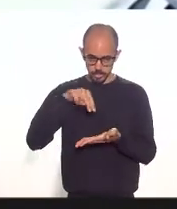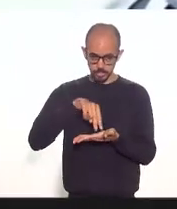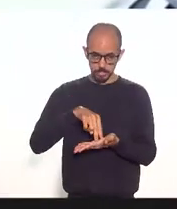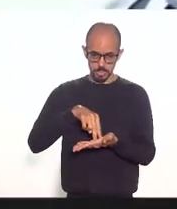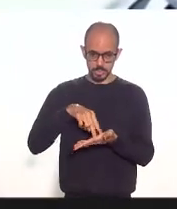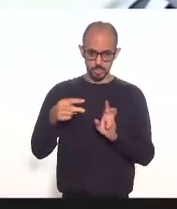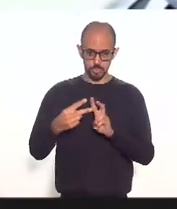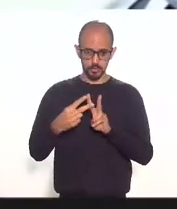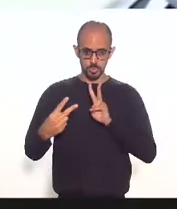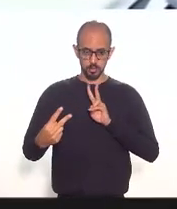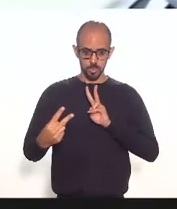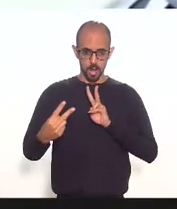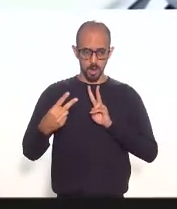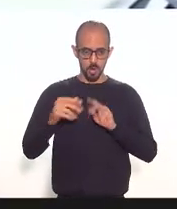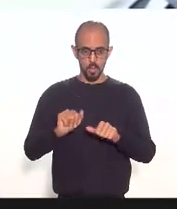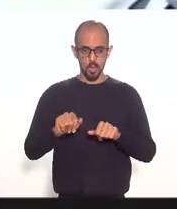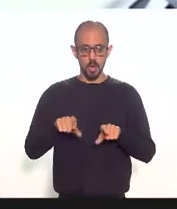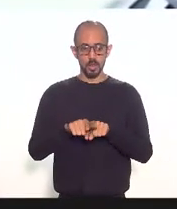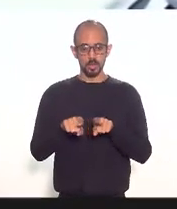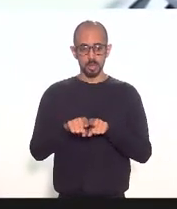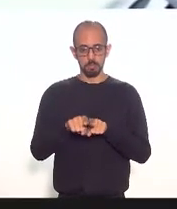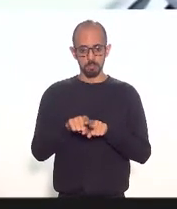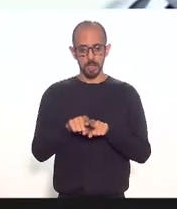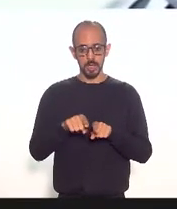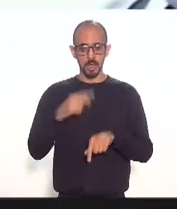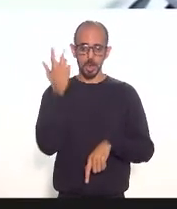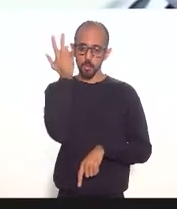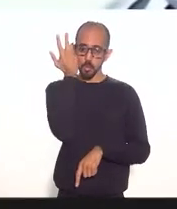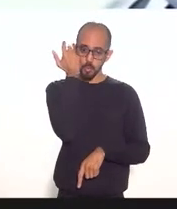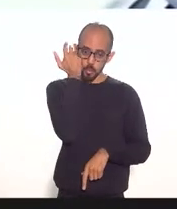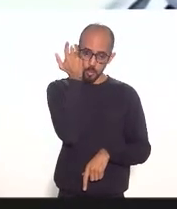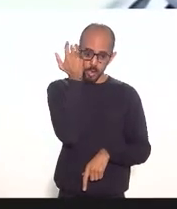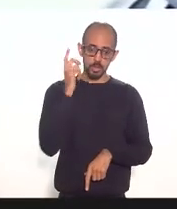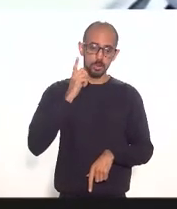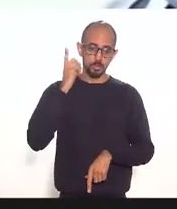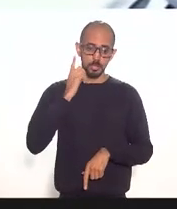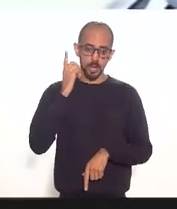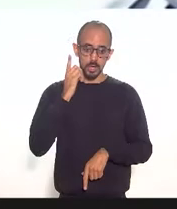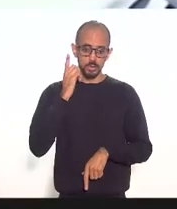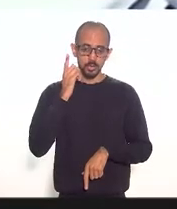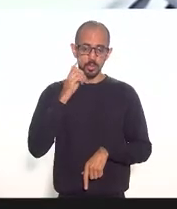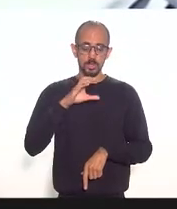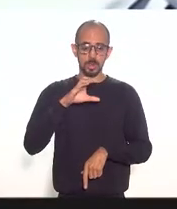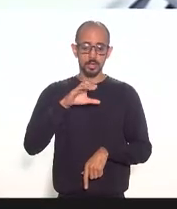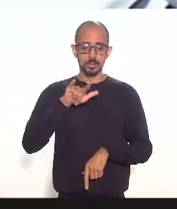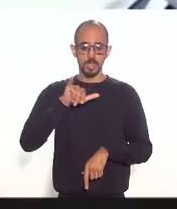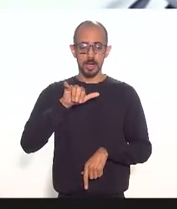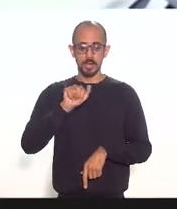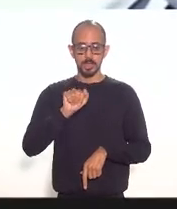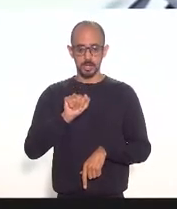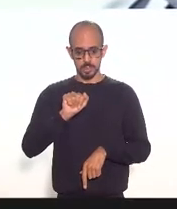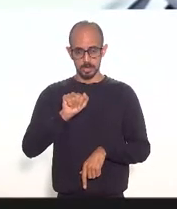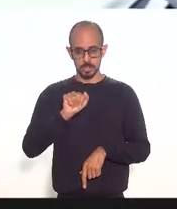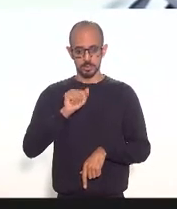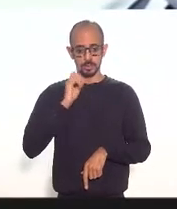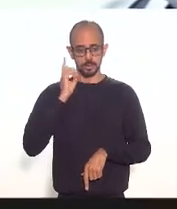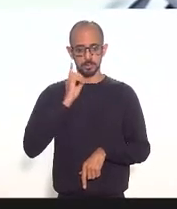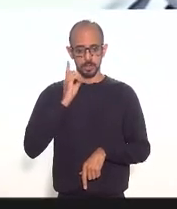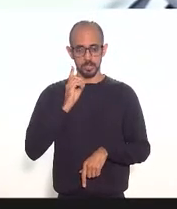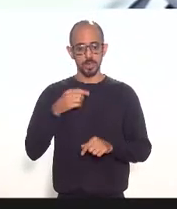o deputado Eleomar Coelho, a deputada Célia Jordão e